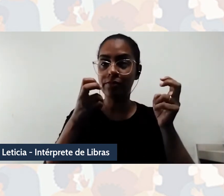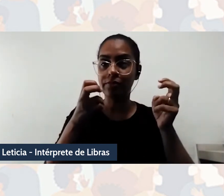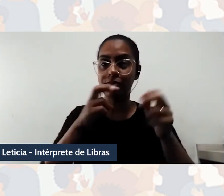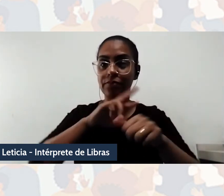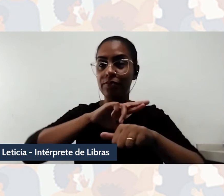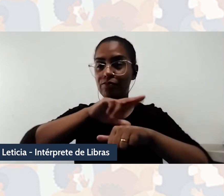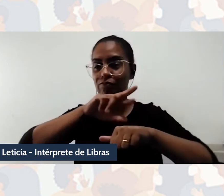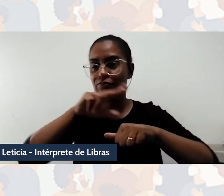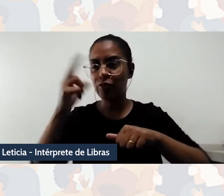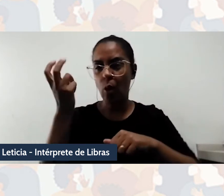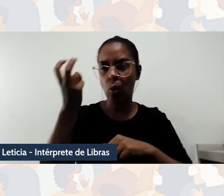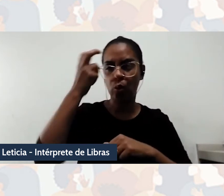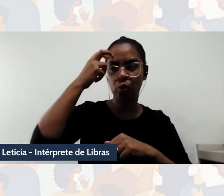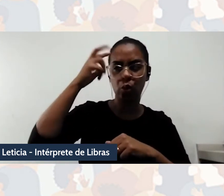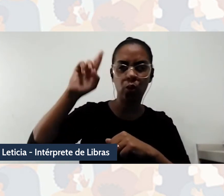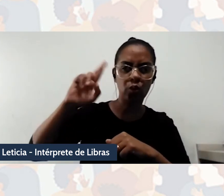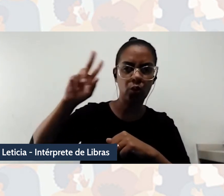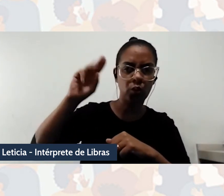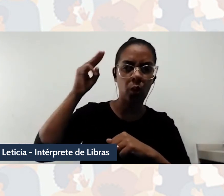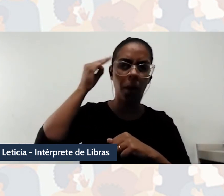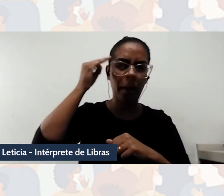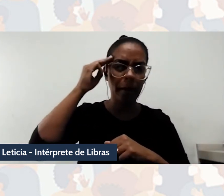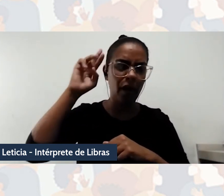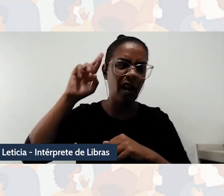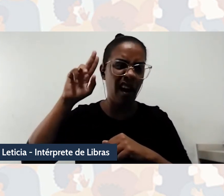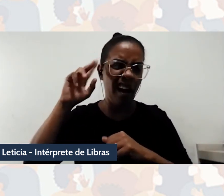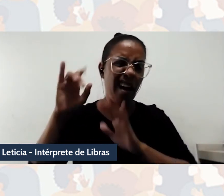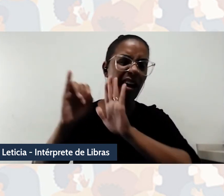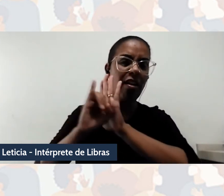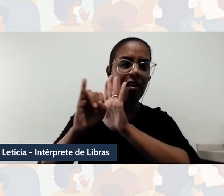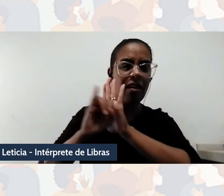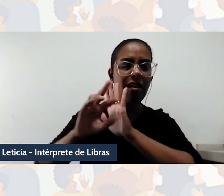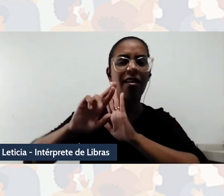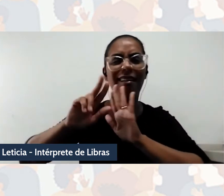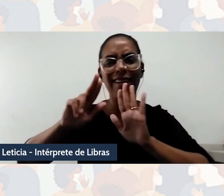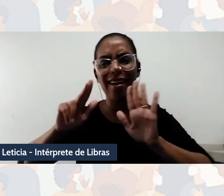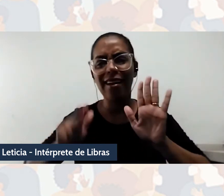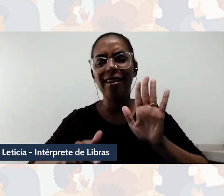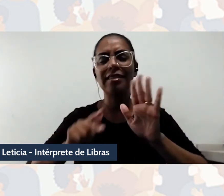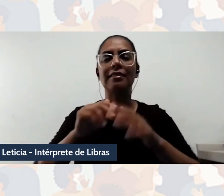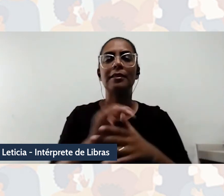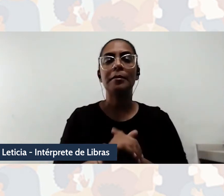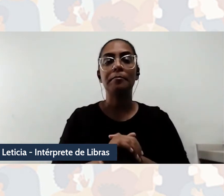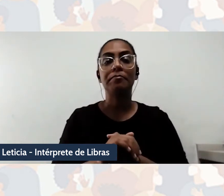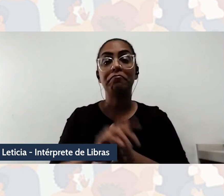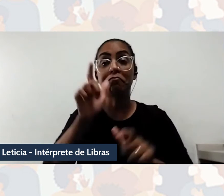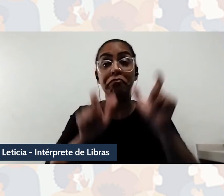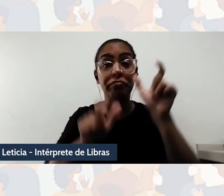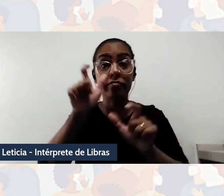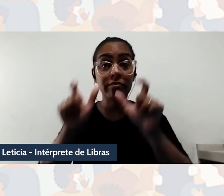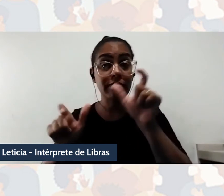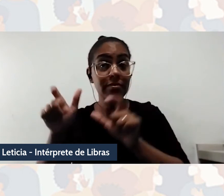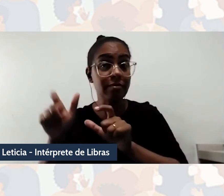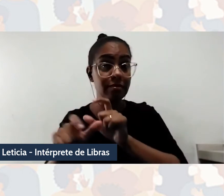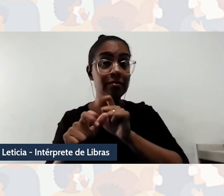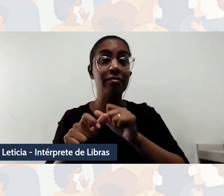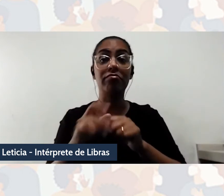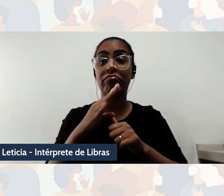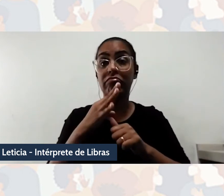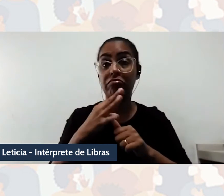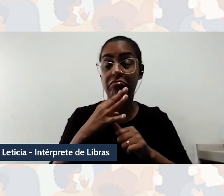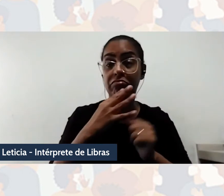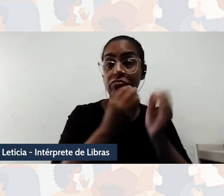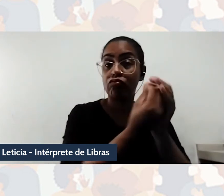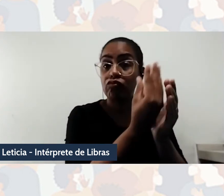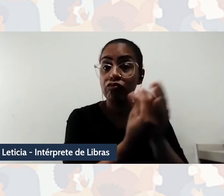culturas, de memórias, de identidades, de universos simbólicos, dos sujeitos como produtores de conhecimento, de culturas,